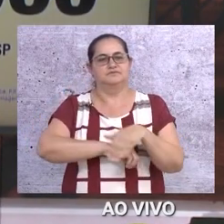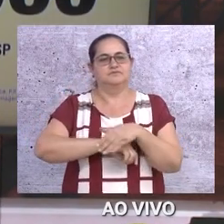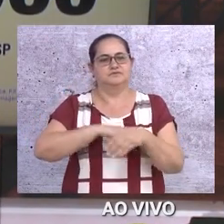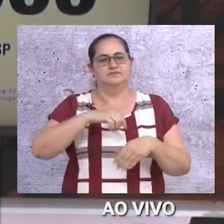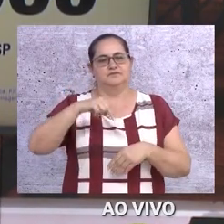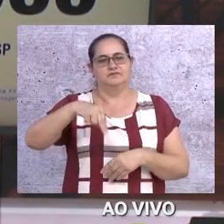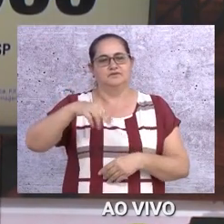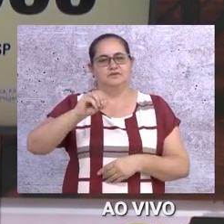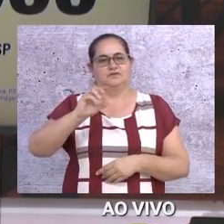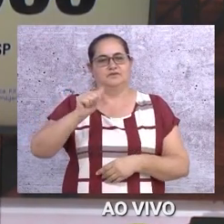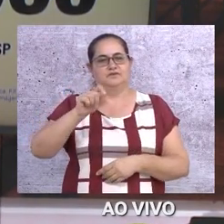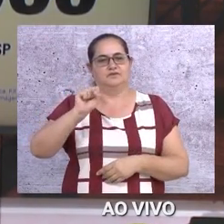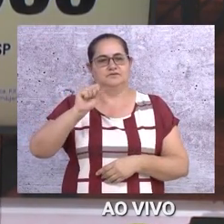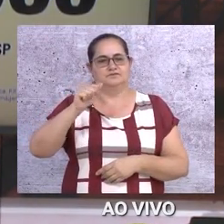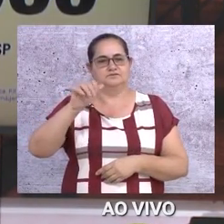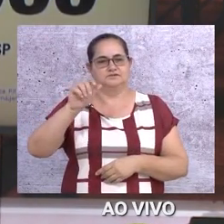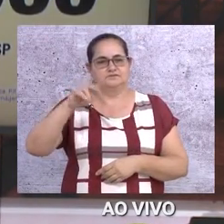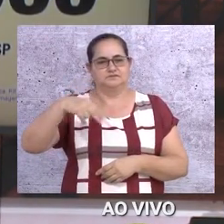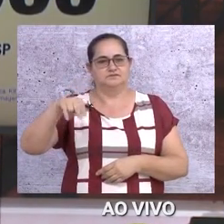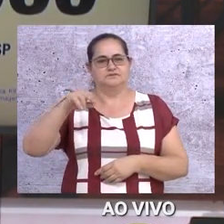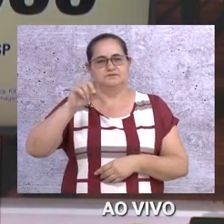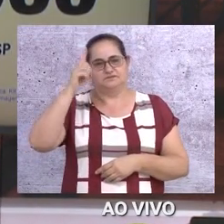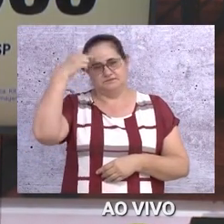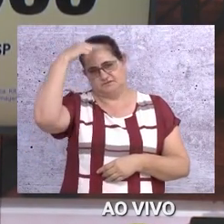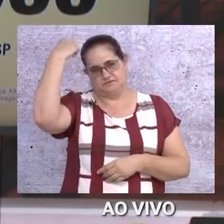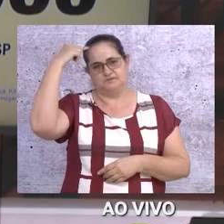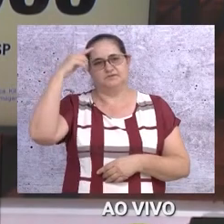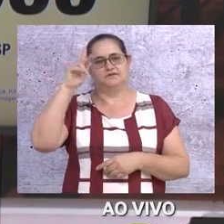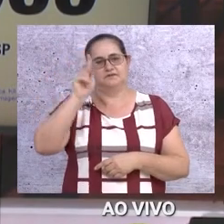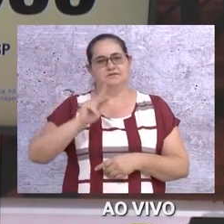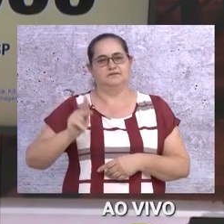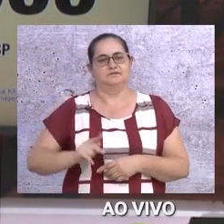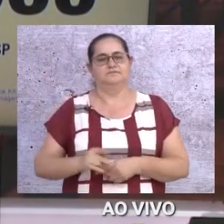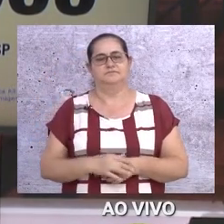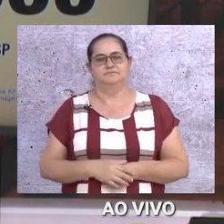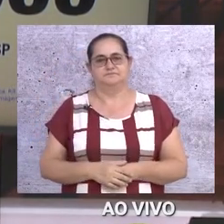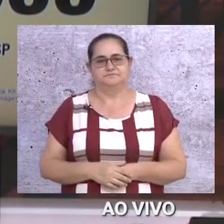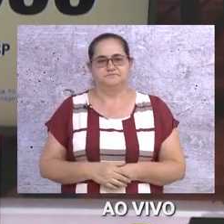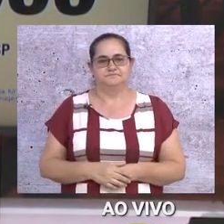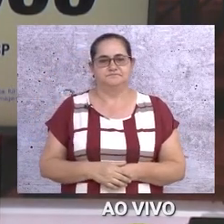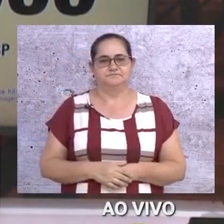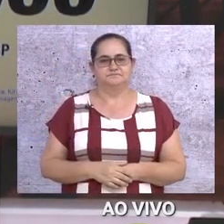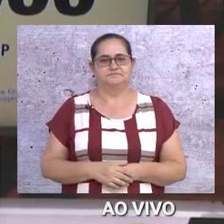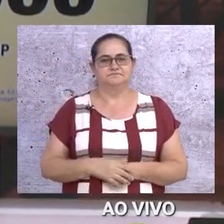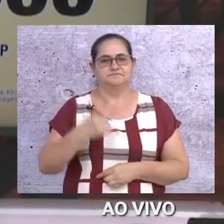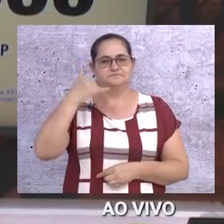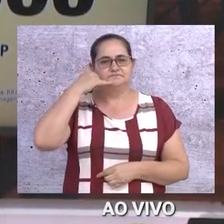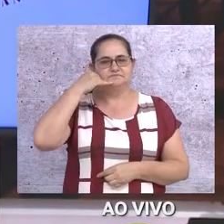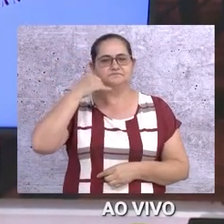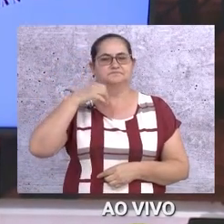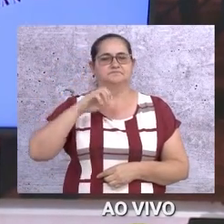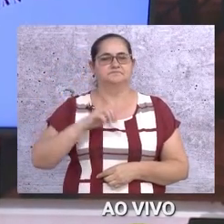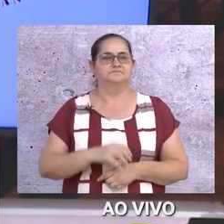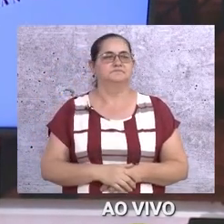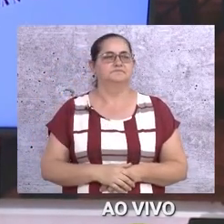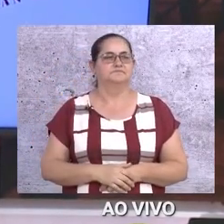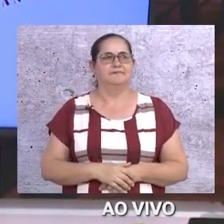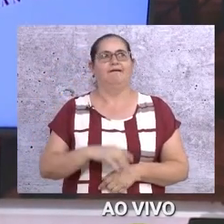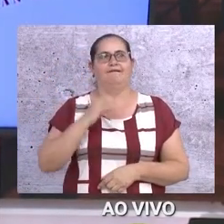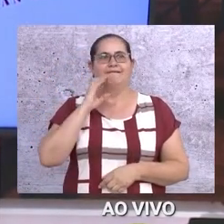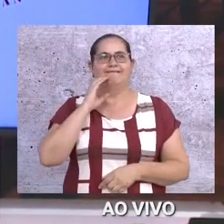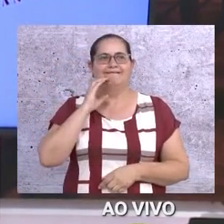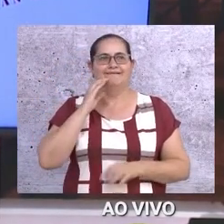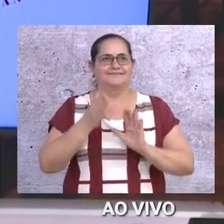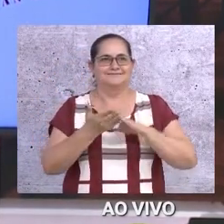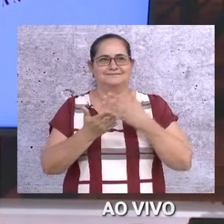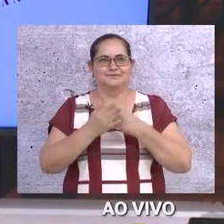da Paz, 2341. Ligue grátis 0800-500-3000. Eu quero ver o trabalho que eu dei para a Claudete